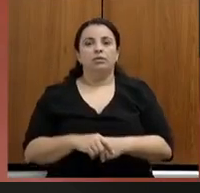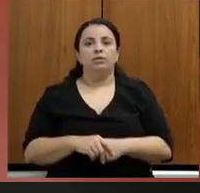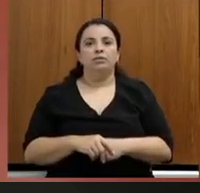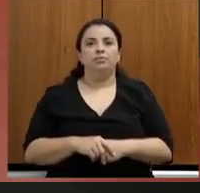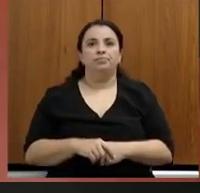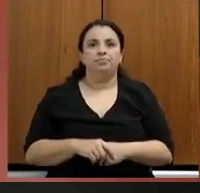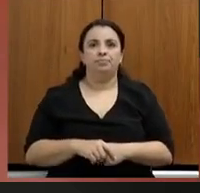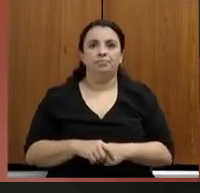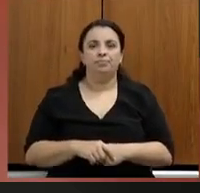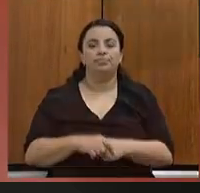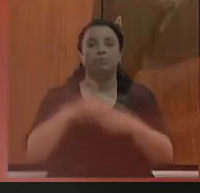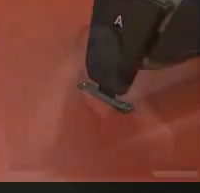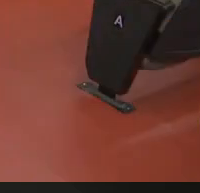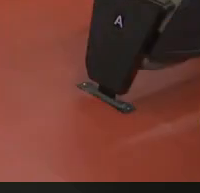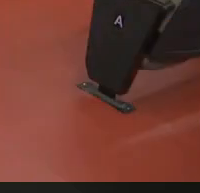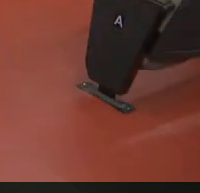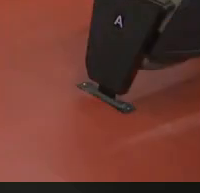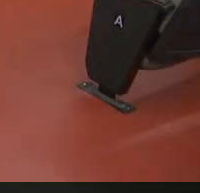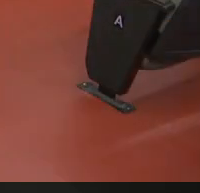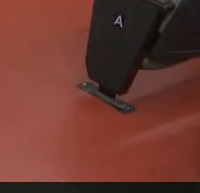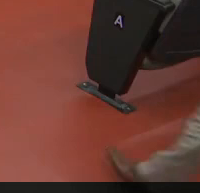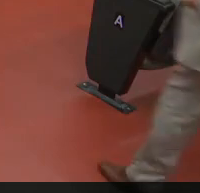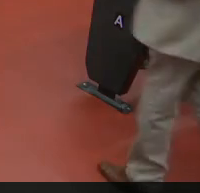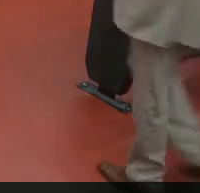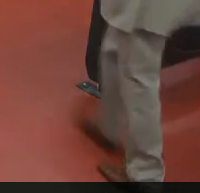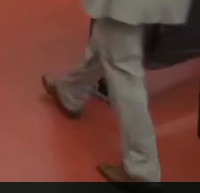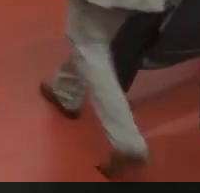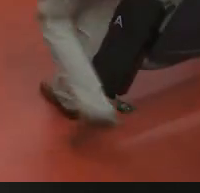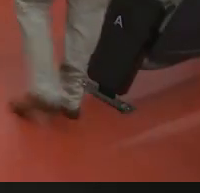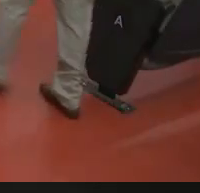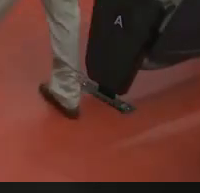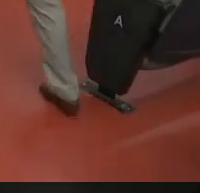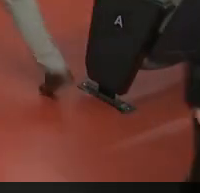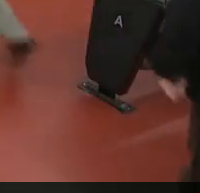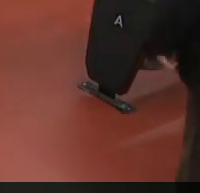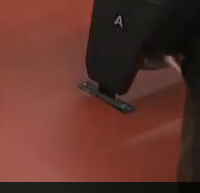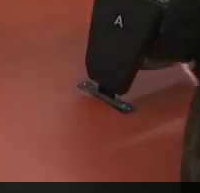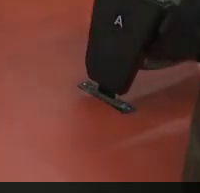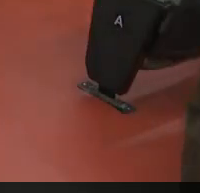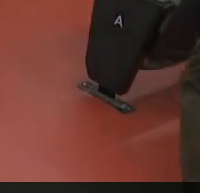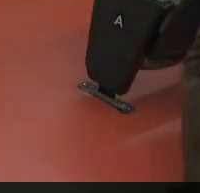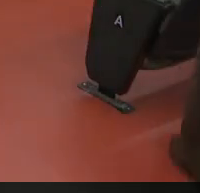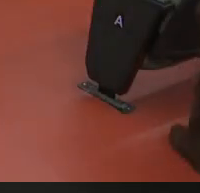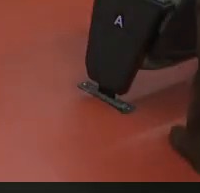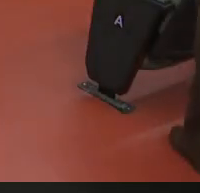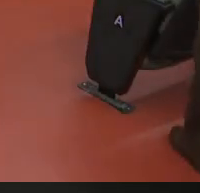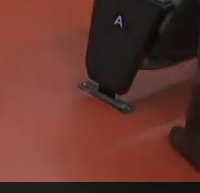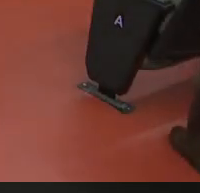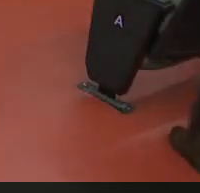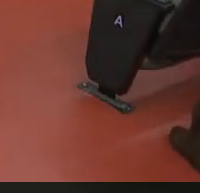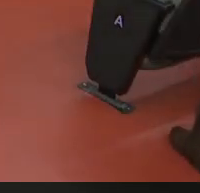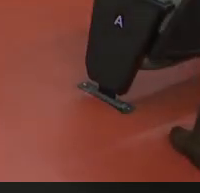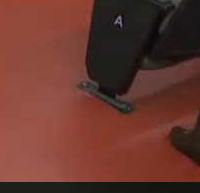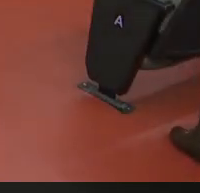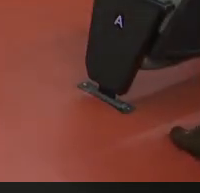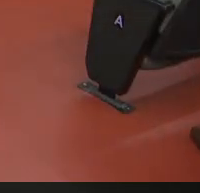Muito obrigado pelas colocações, secretaria, secretária Marília Carvalho de Mello, parabenizo aqui pelas suas